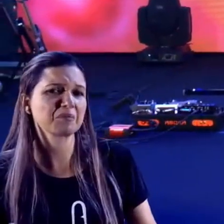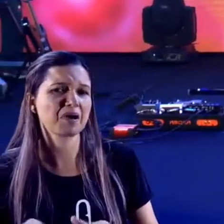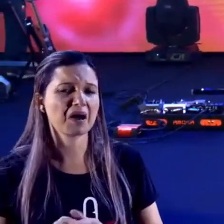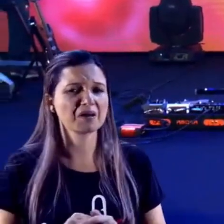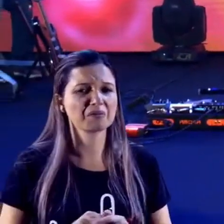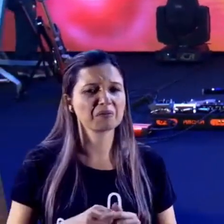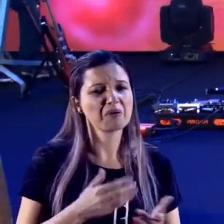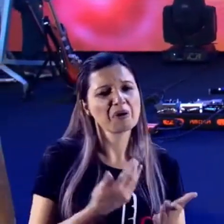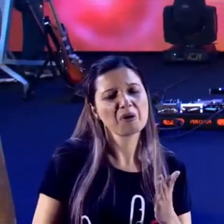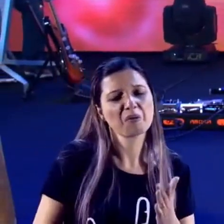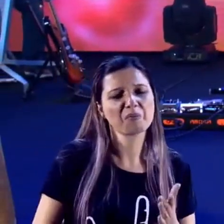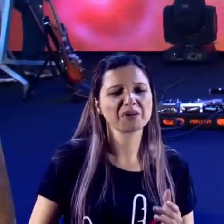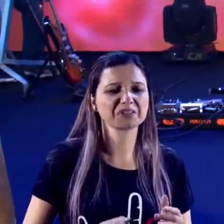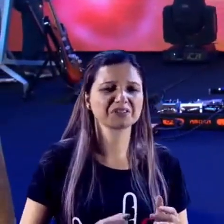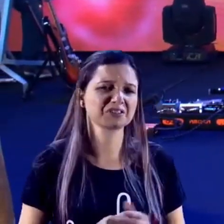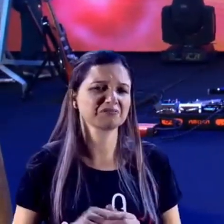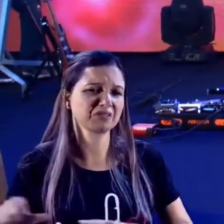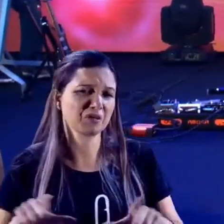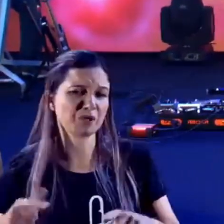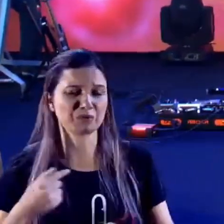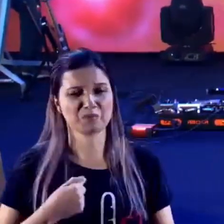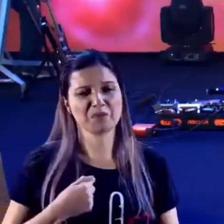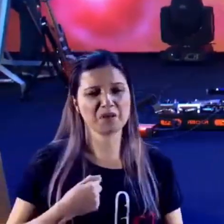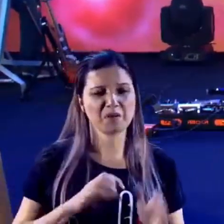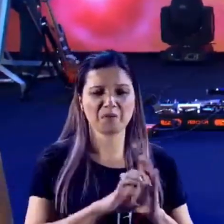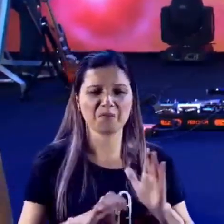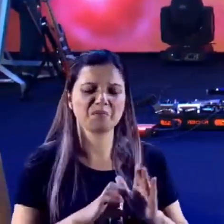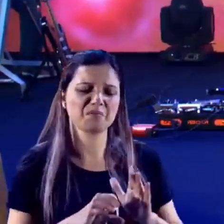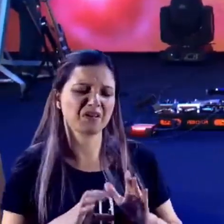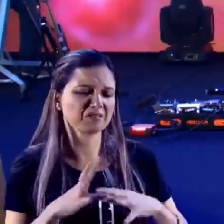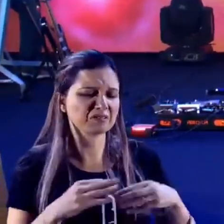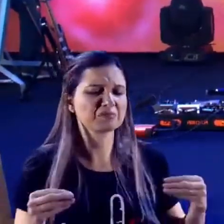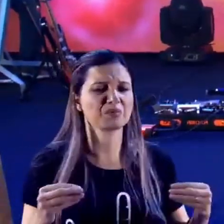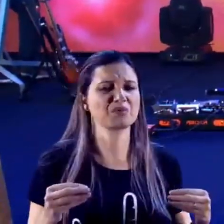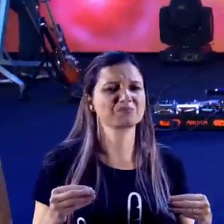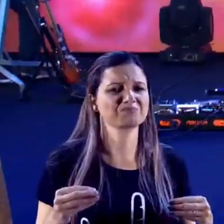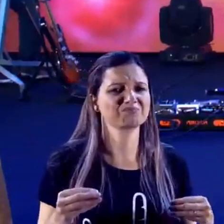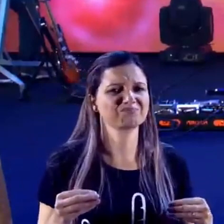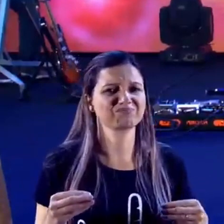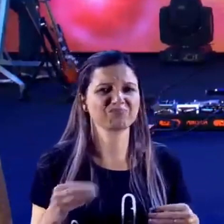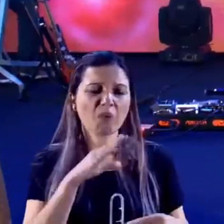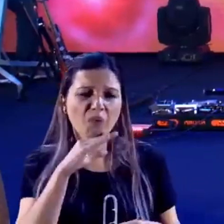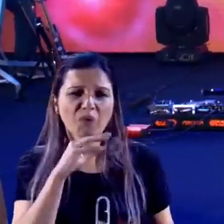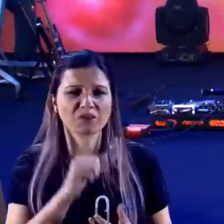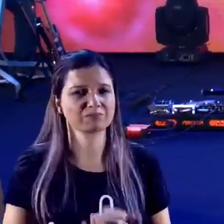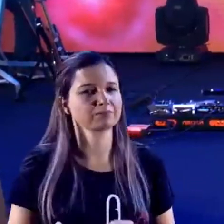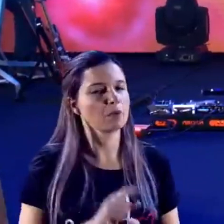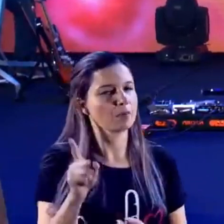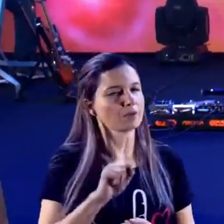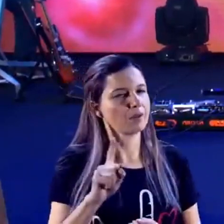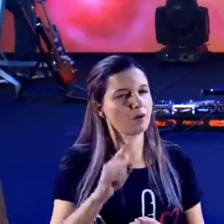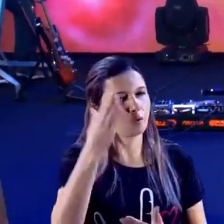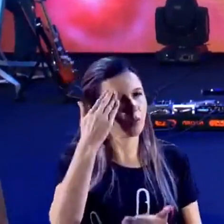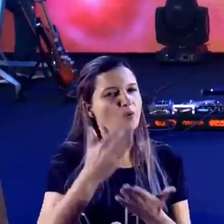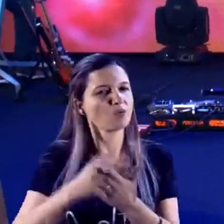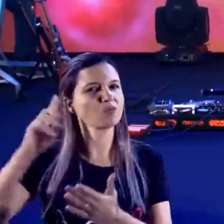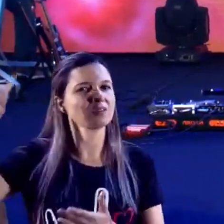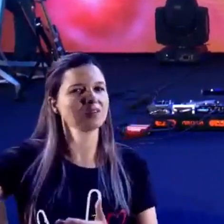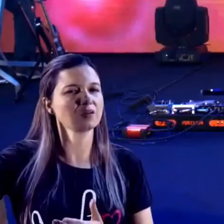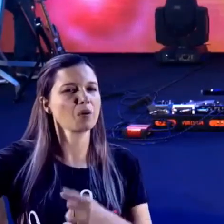Esse é o Deus que dá vida aos mortos, que faz seus clientes voltarem, que faz o relacionamento